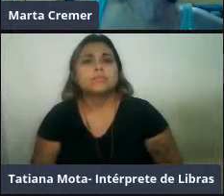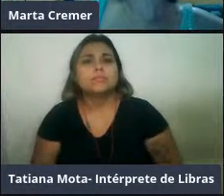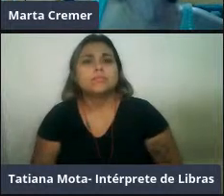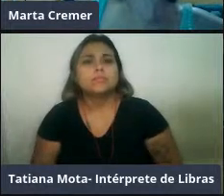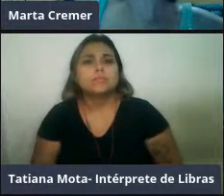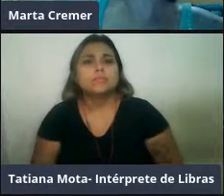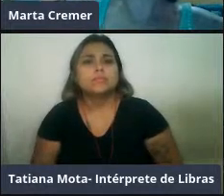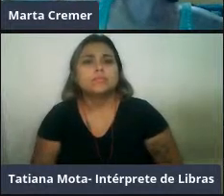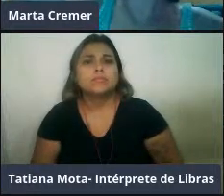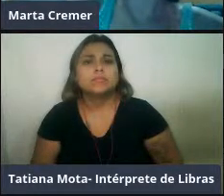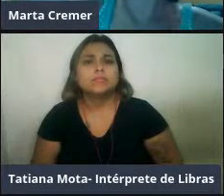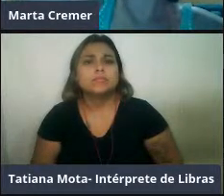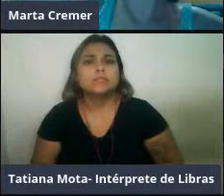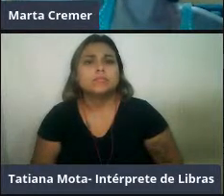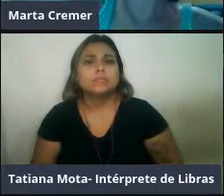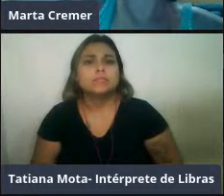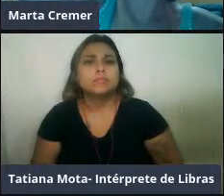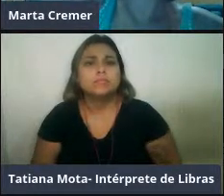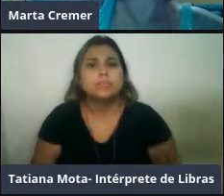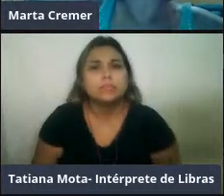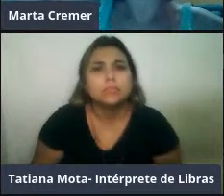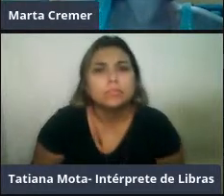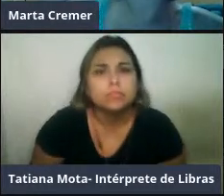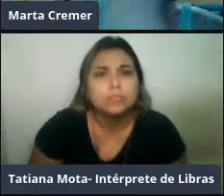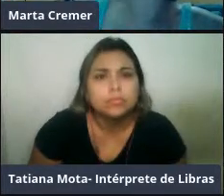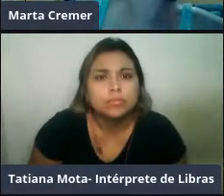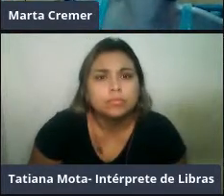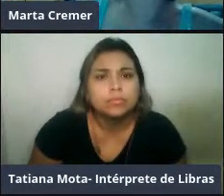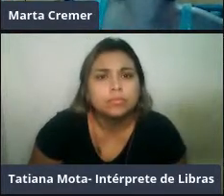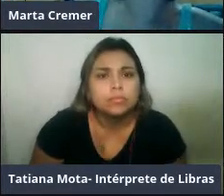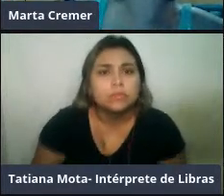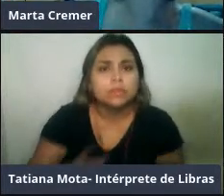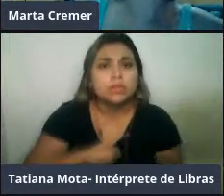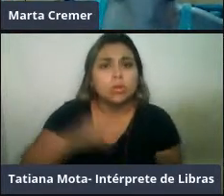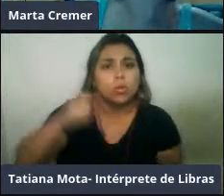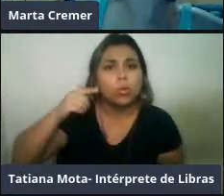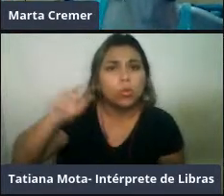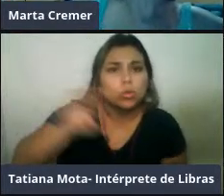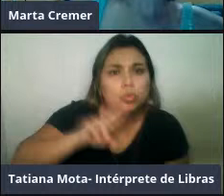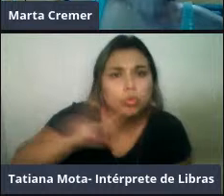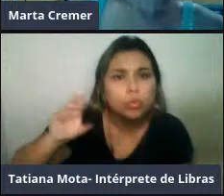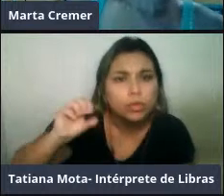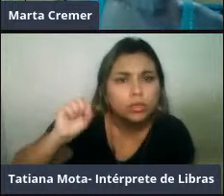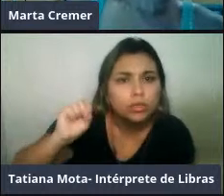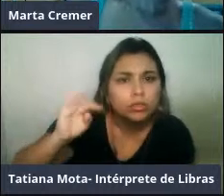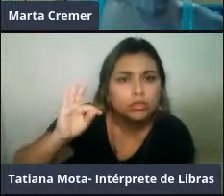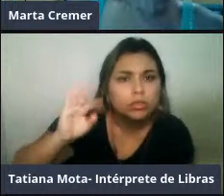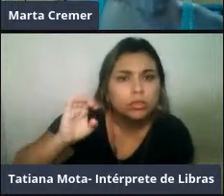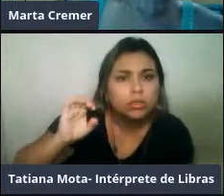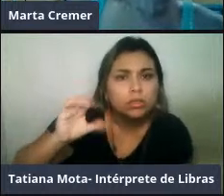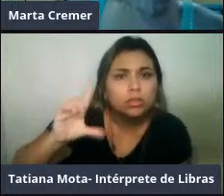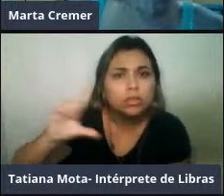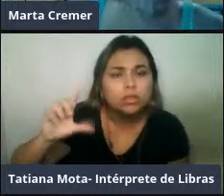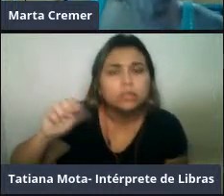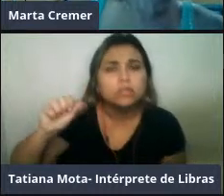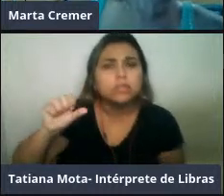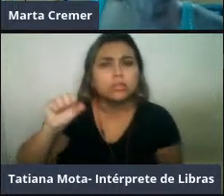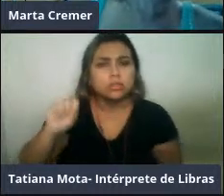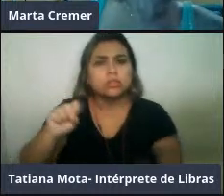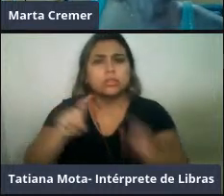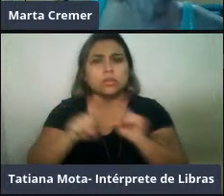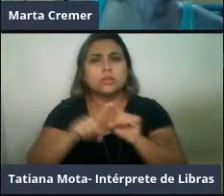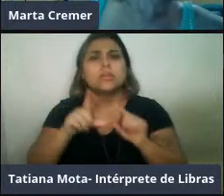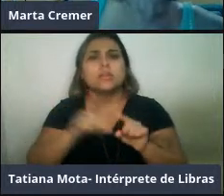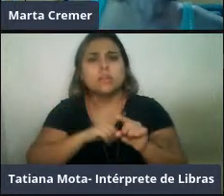A gente tem as estenelas, né, vou falar de algumas espécies, não todas, né, porque é um universo de eufinídeo, mas aqui um outro exemplo são as